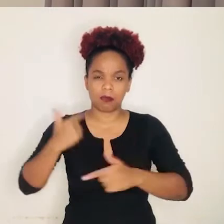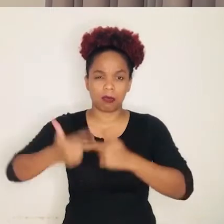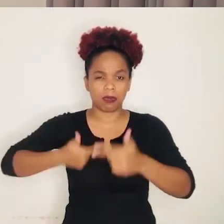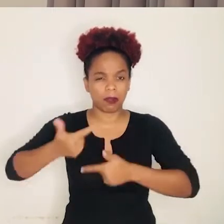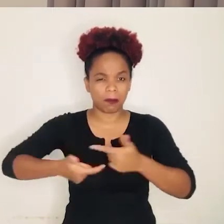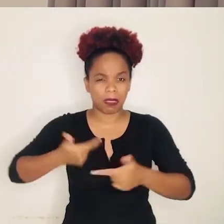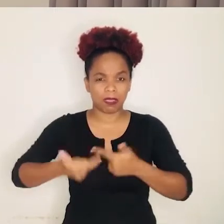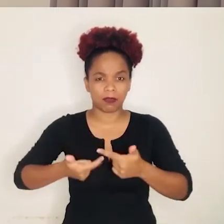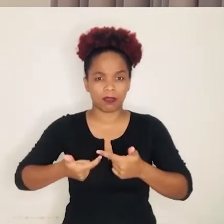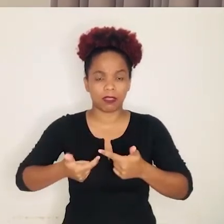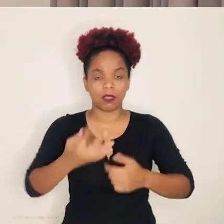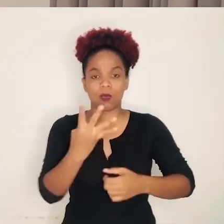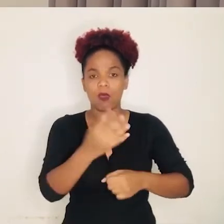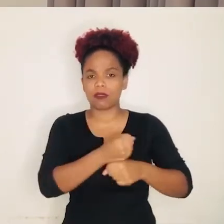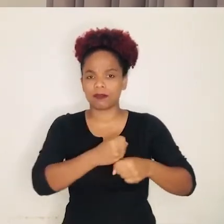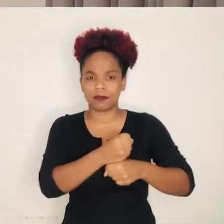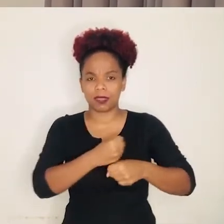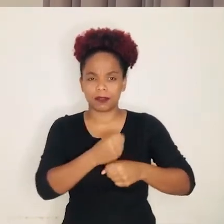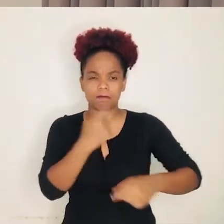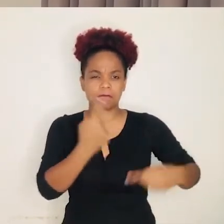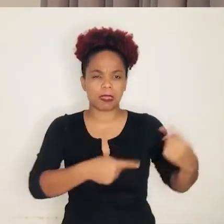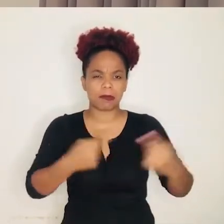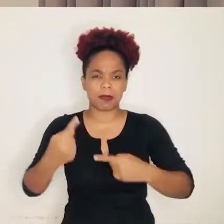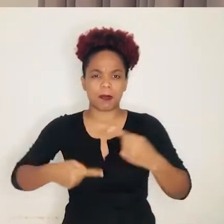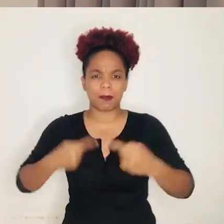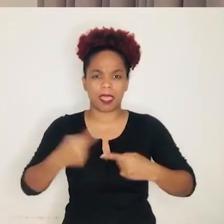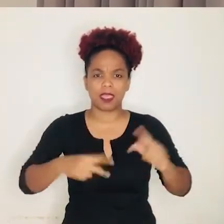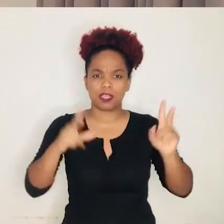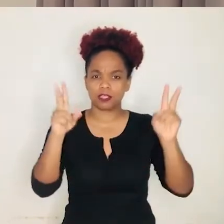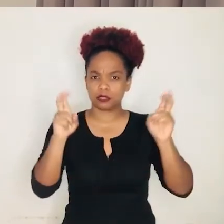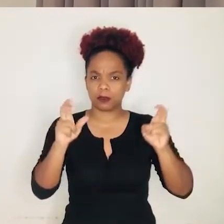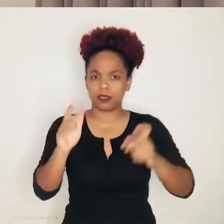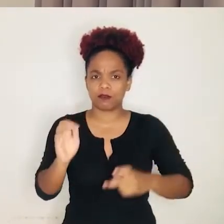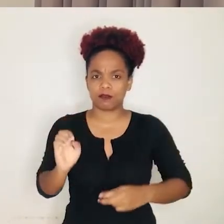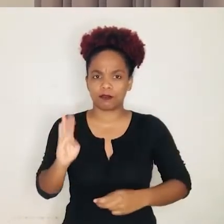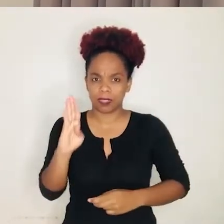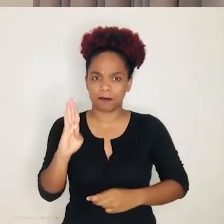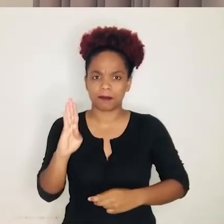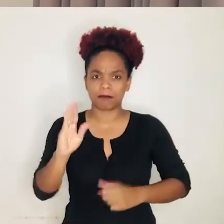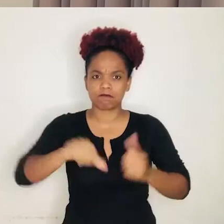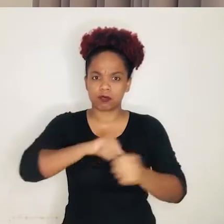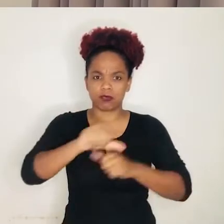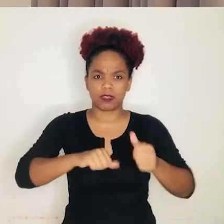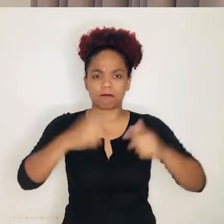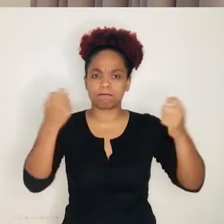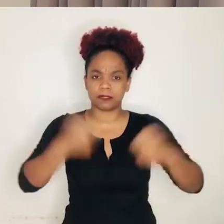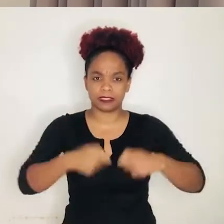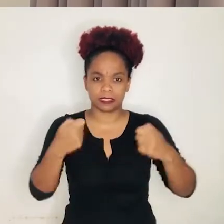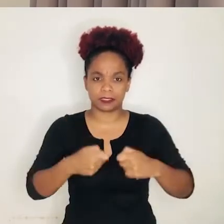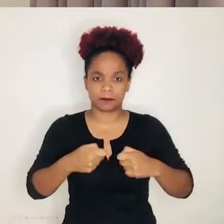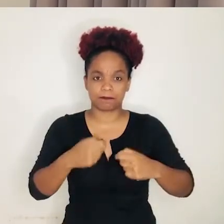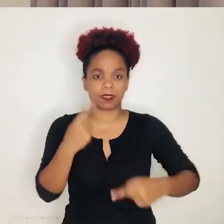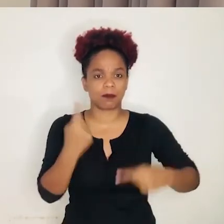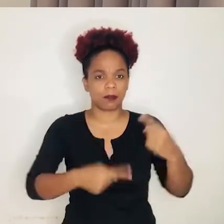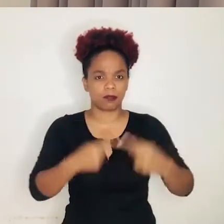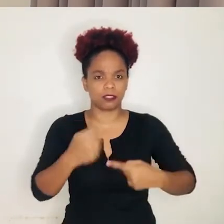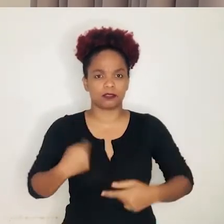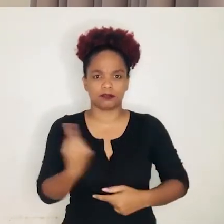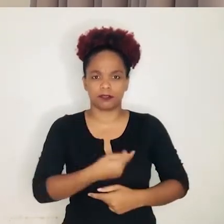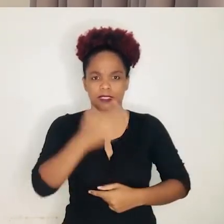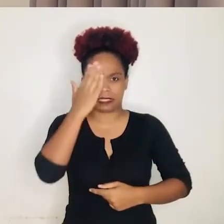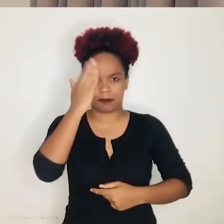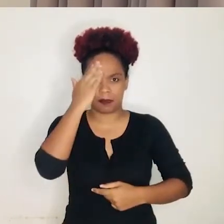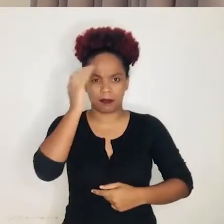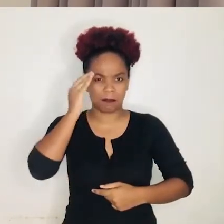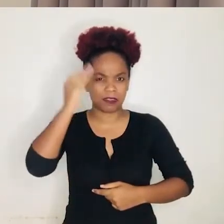Um trabalho intenso nesses quatro anos de debate sobre o Fundeb que precisava ser renovado. Uma política que